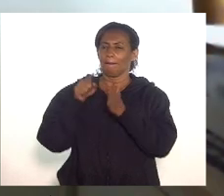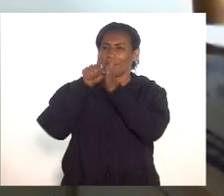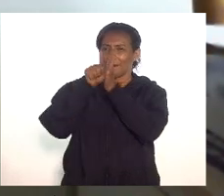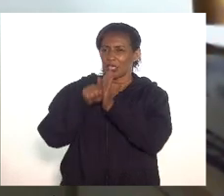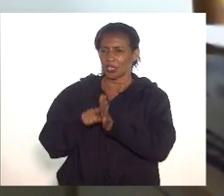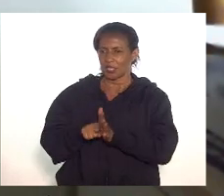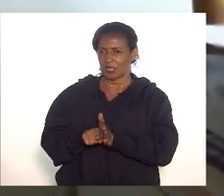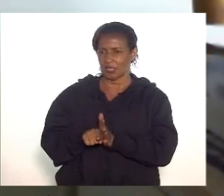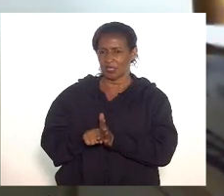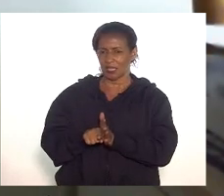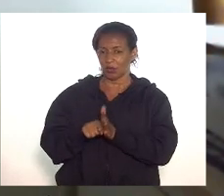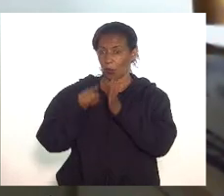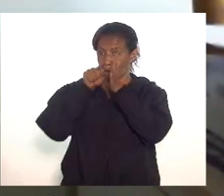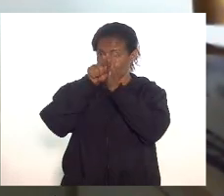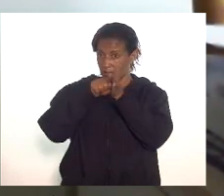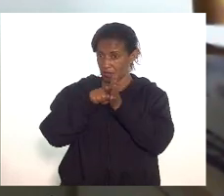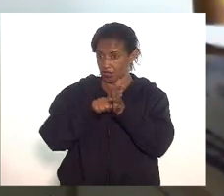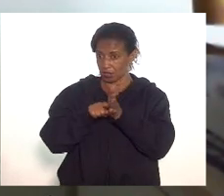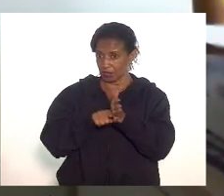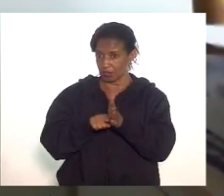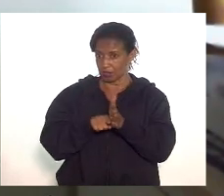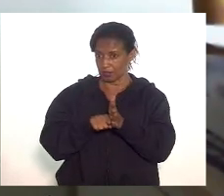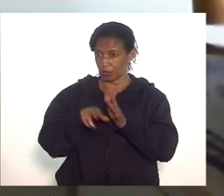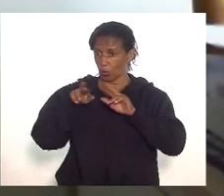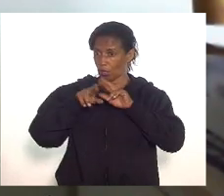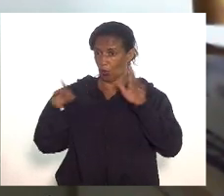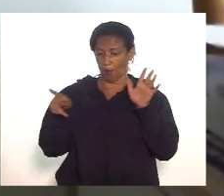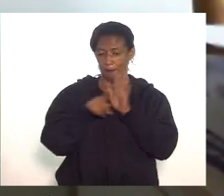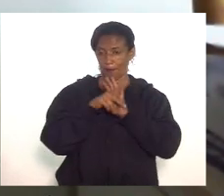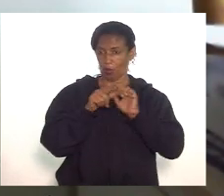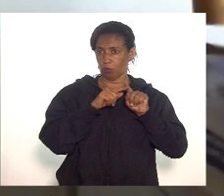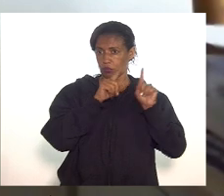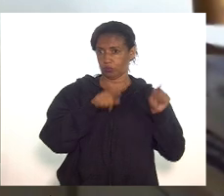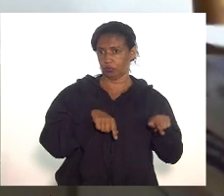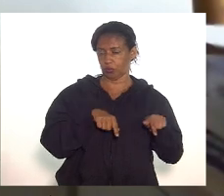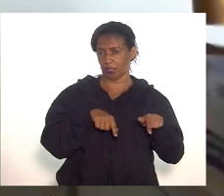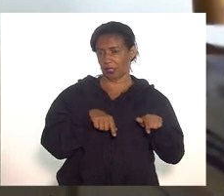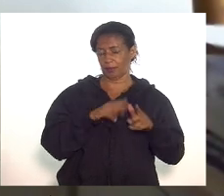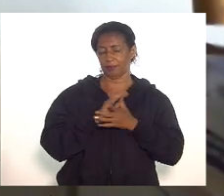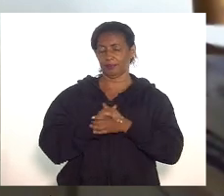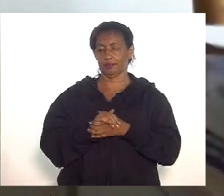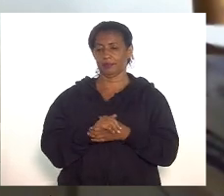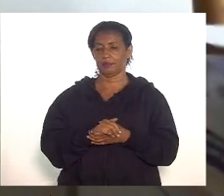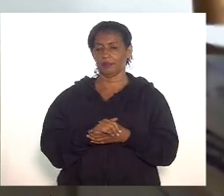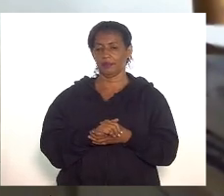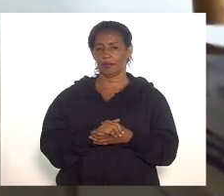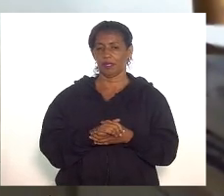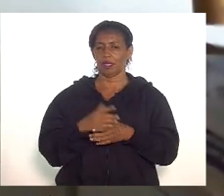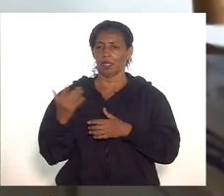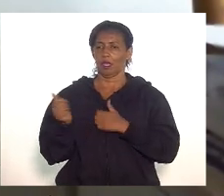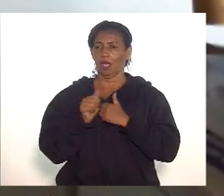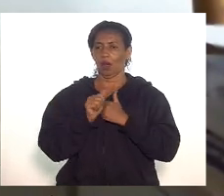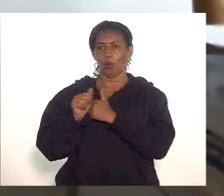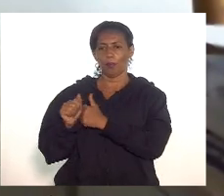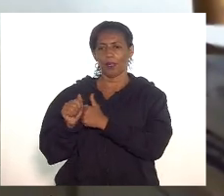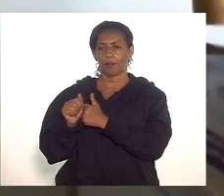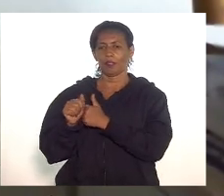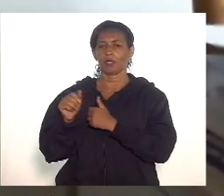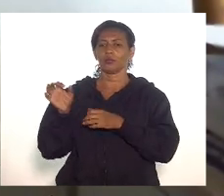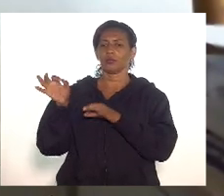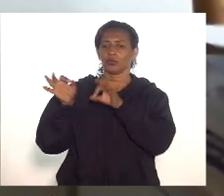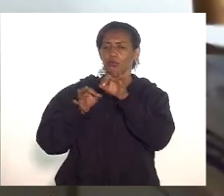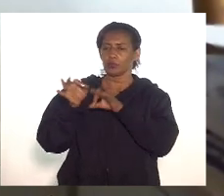quadro, de pesquisadores que não são do quadro, para acompanhamento dos projetos em